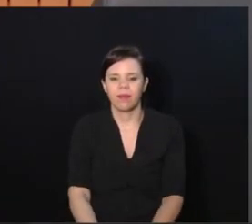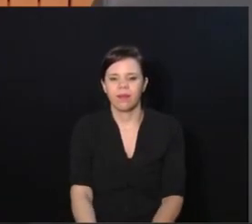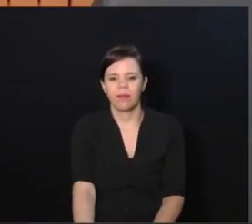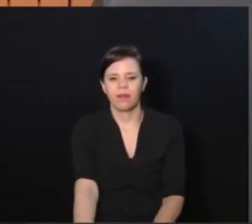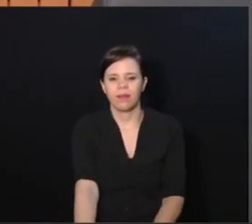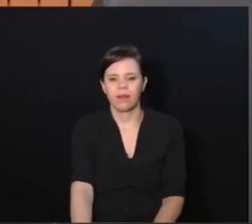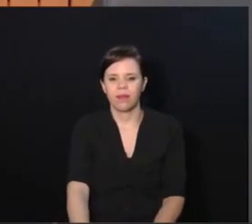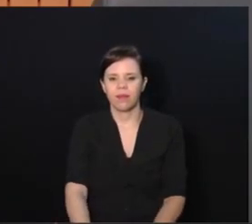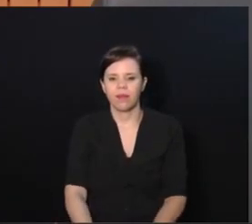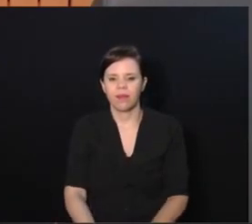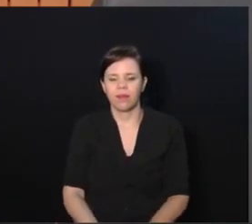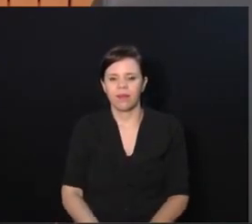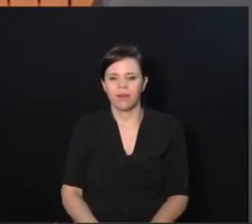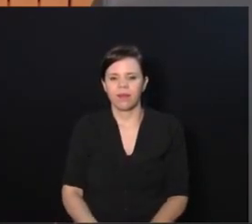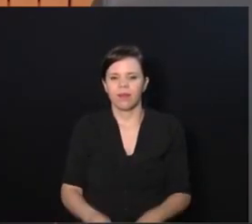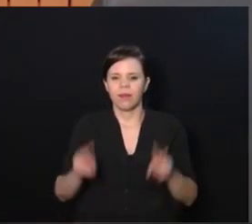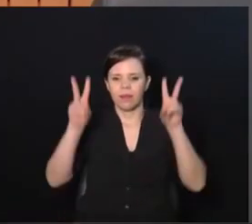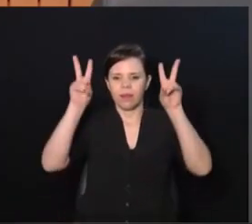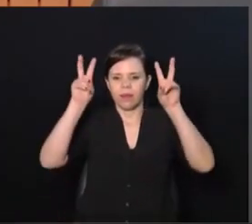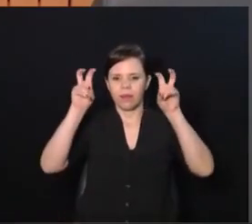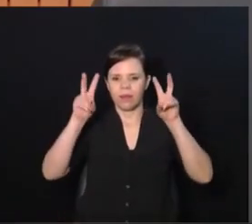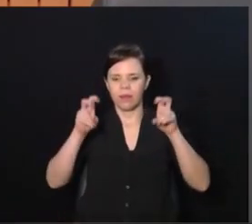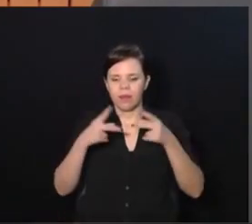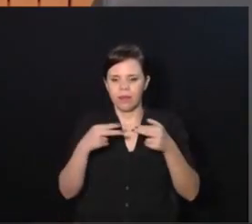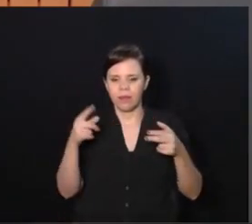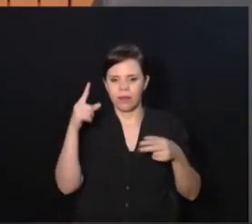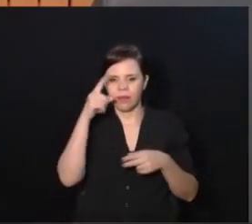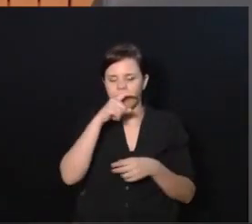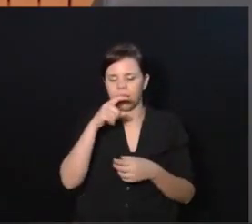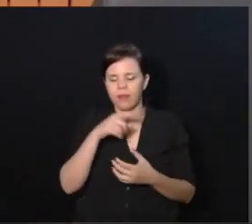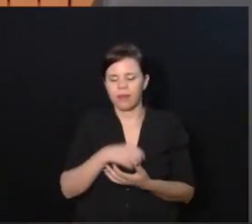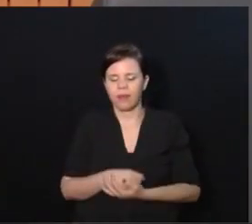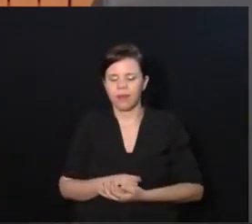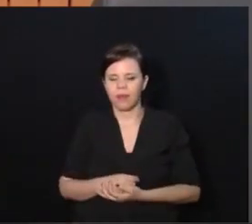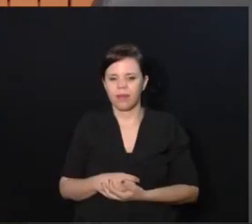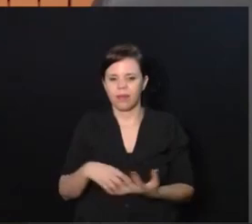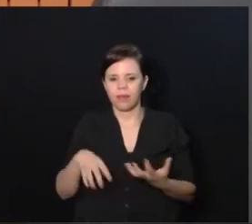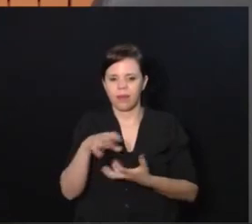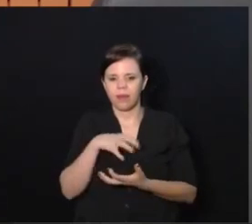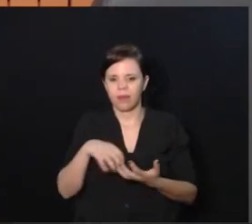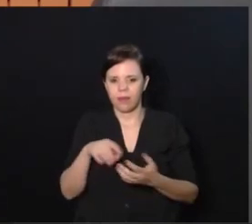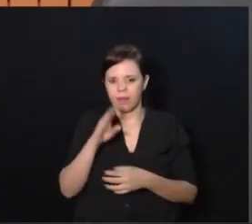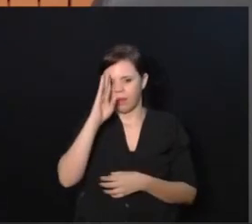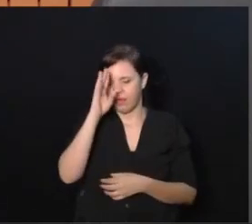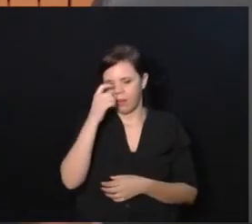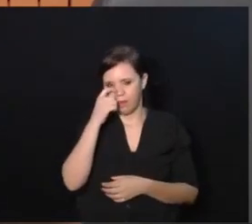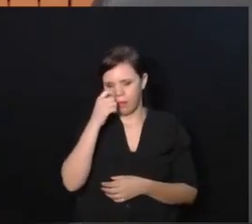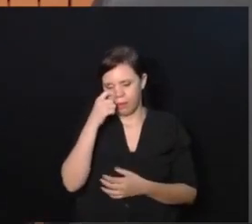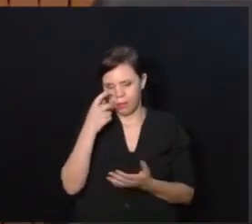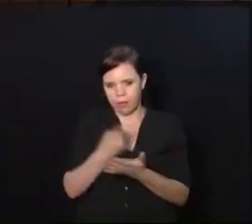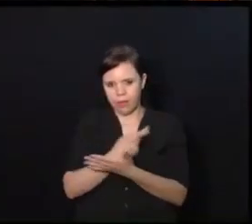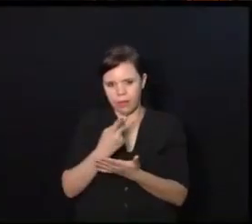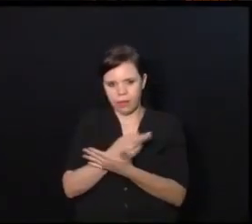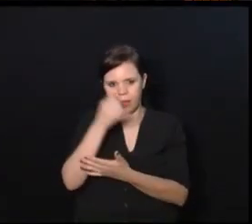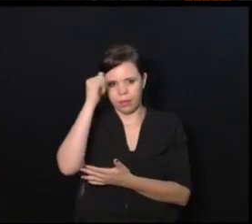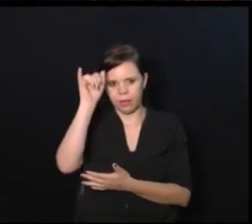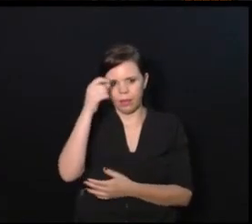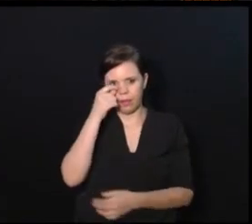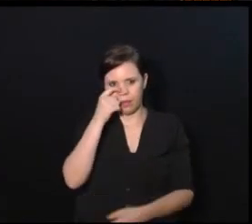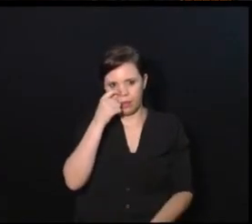Aqui agora eu vou chegar em um monte de coisa difícil. Bota no slide do principais erros a serem evitados, por favor.